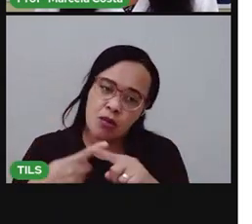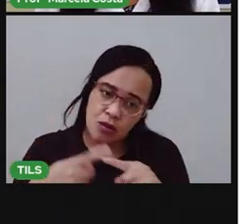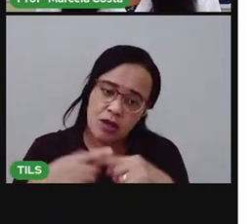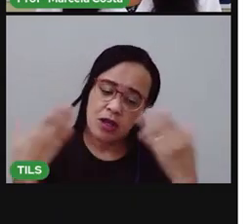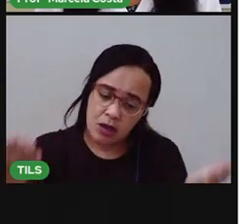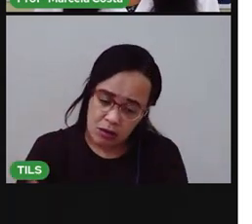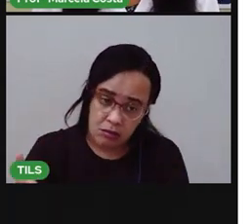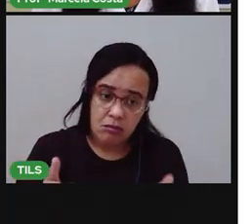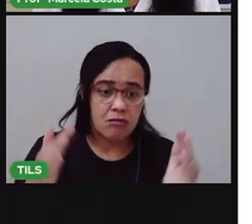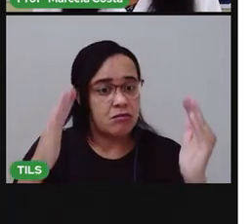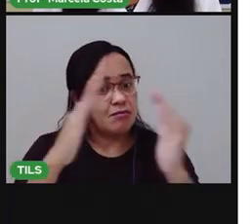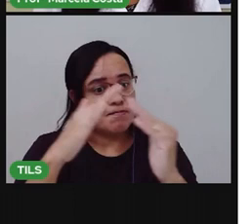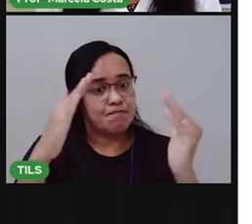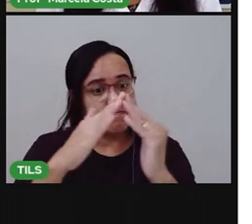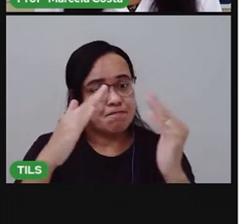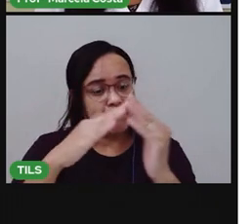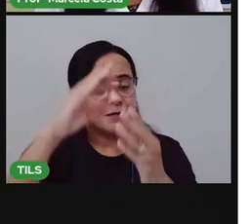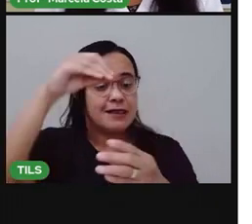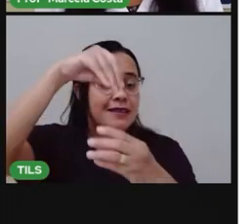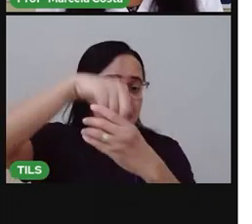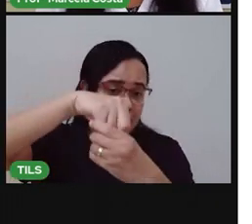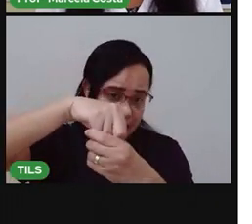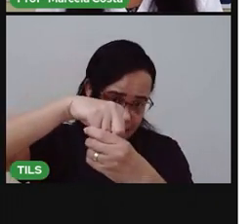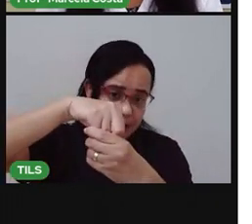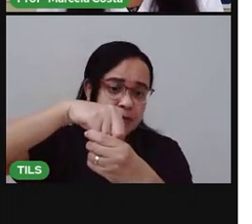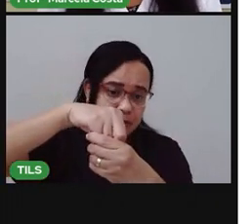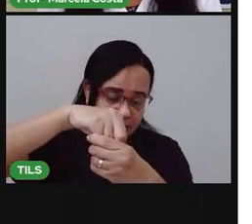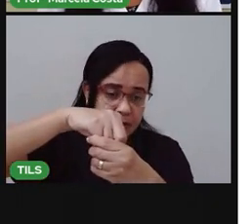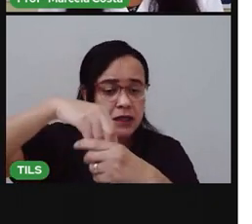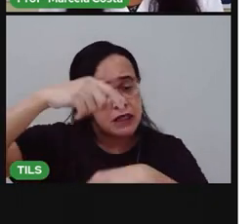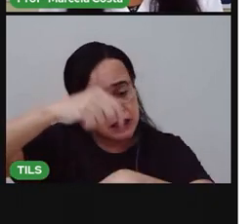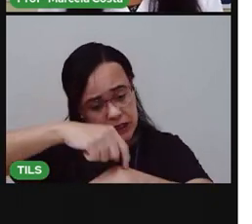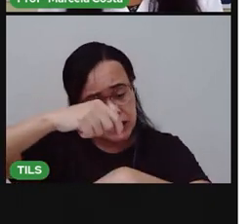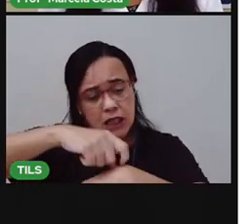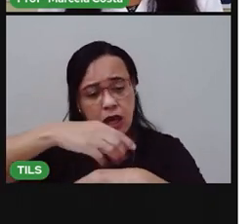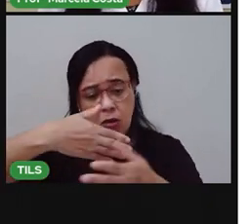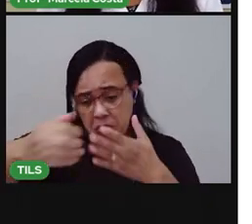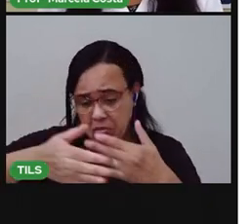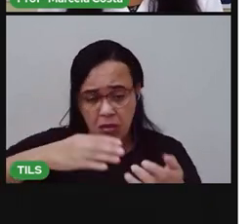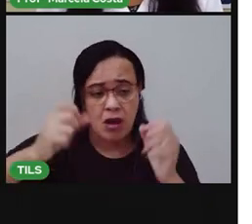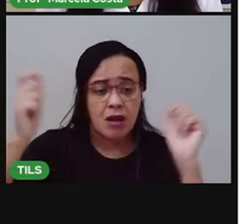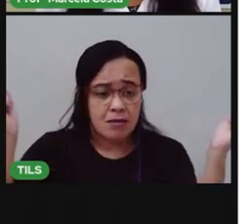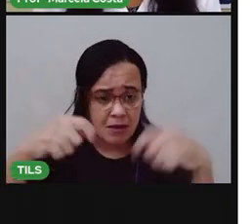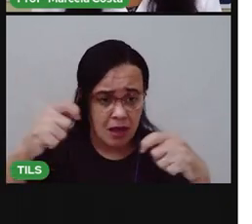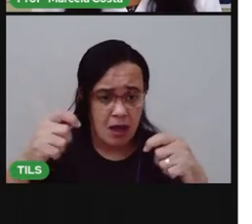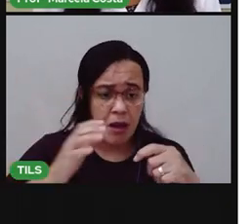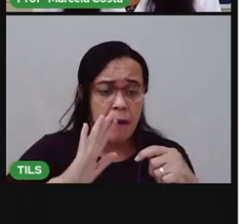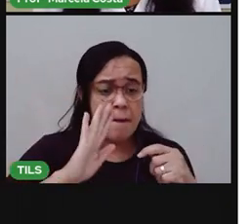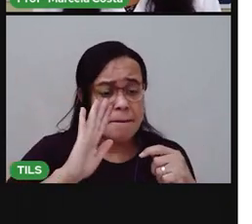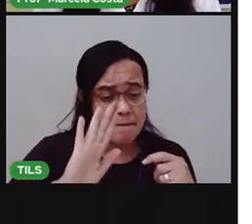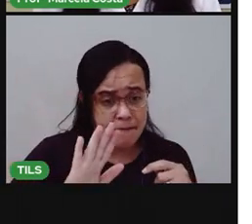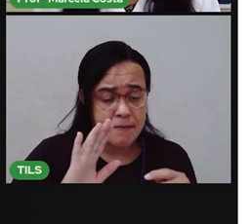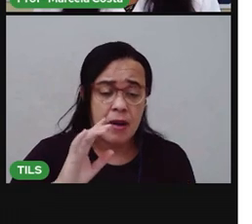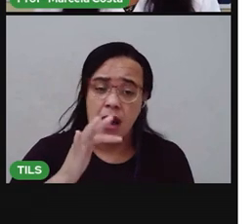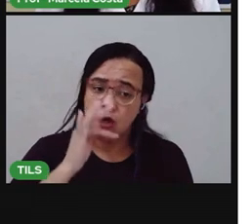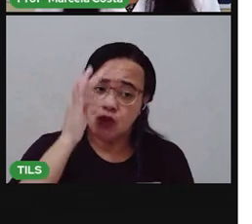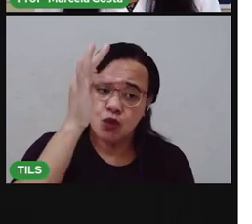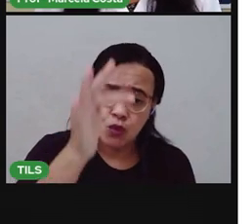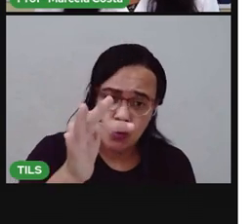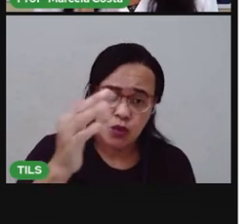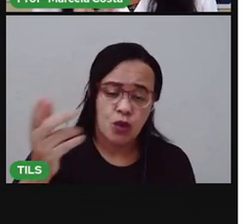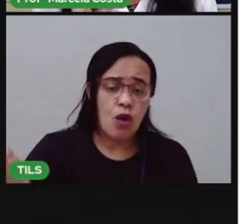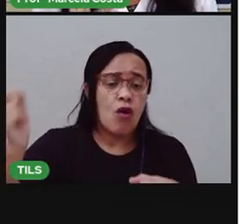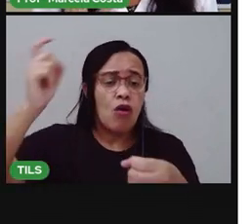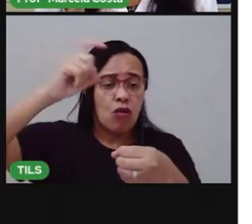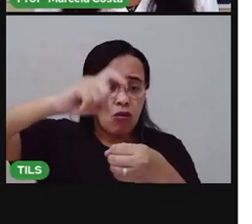pode estar acompanhando as aulas ou atividades de qualquer maneira. Mas vai chegar o momento em que você vai retornar para essa rotina